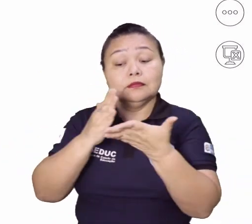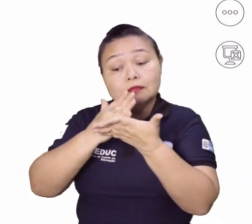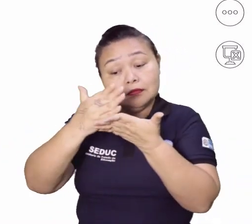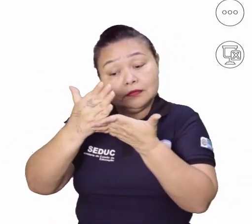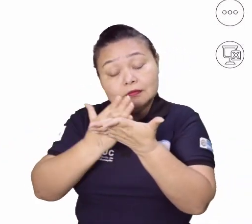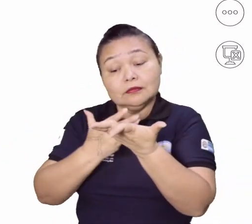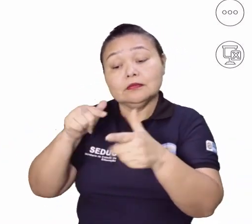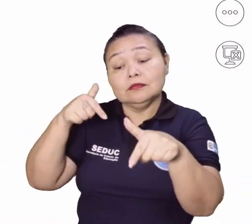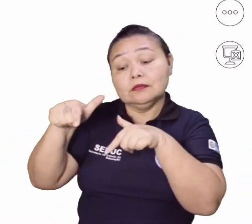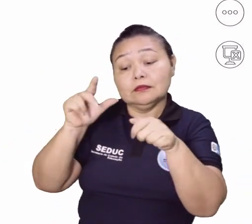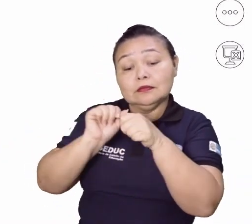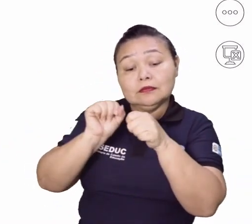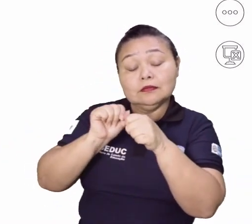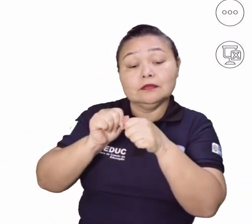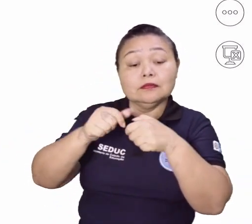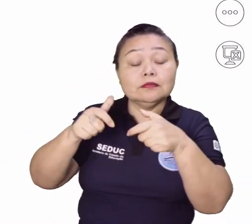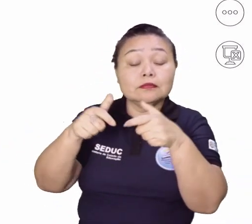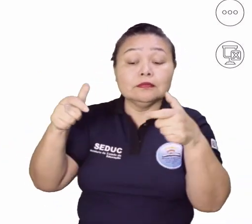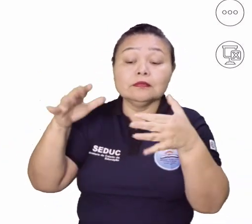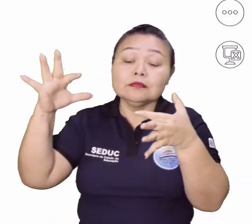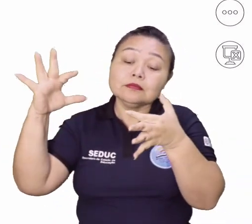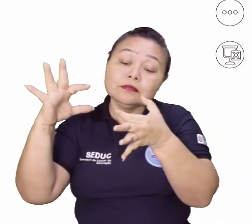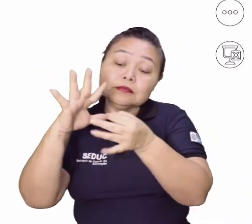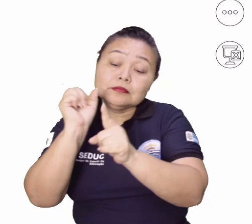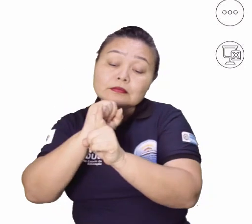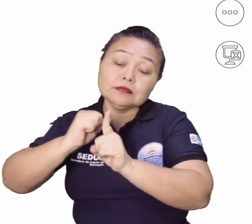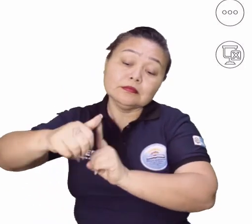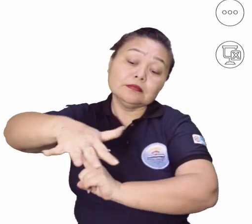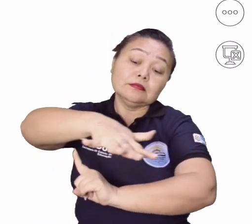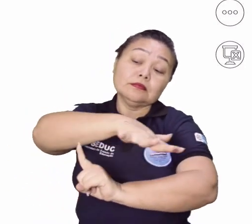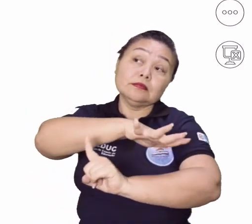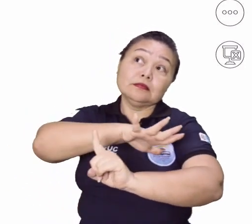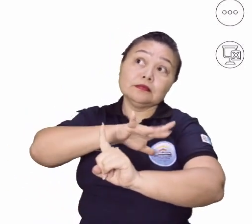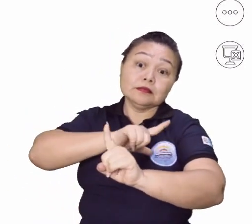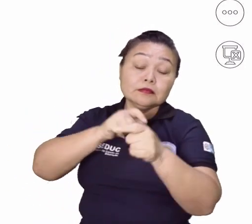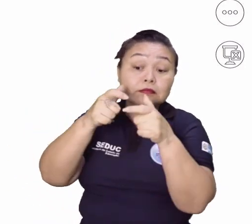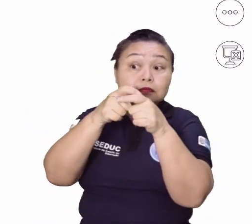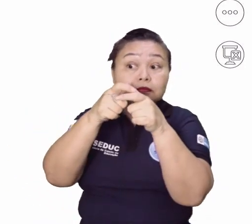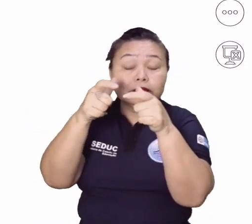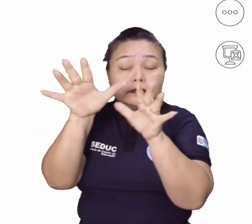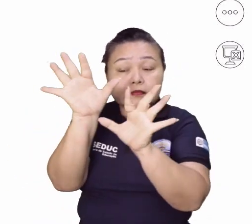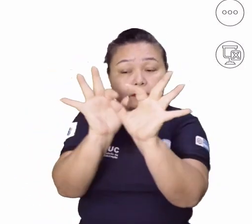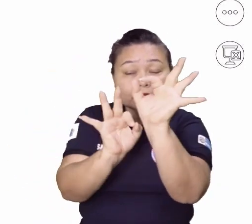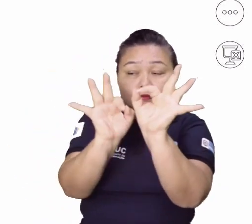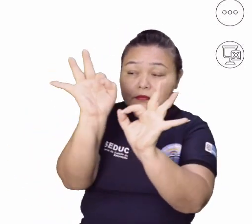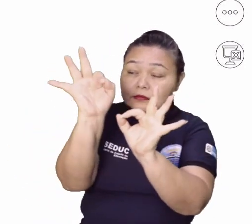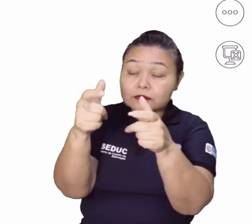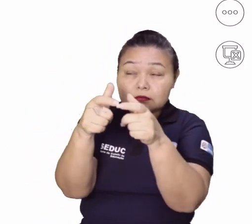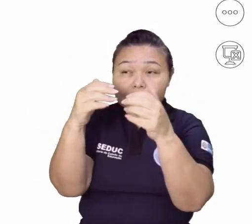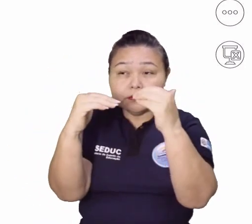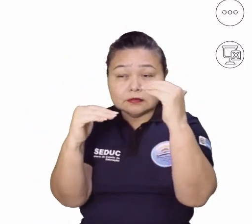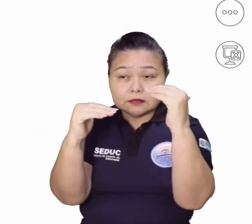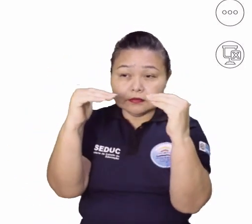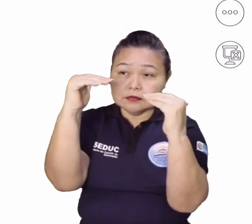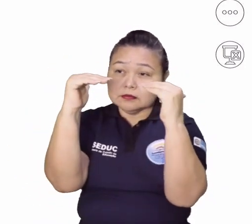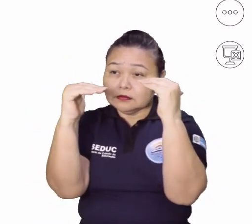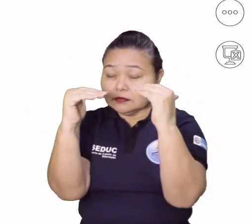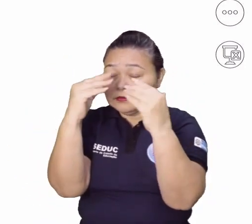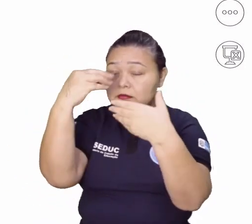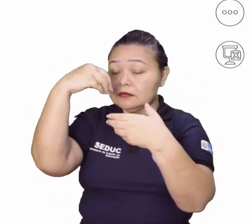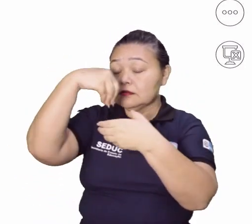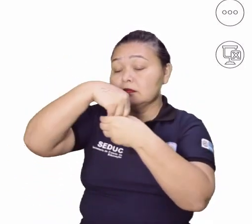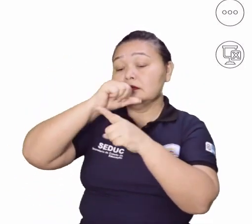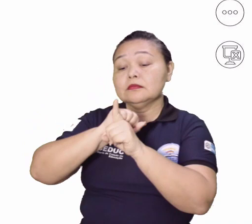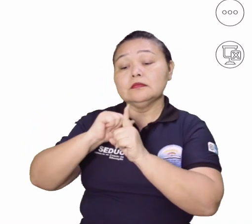social do trabalho, maior será a coerção social, maior será a organização, o equilíbrio da